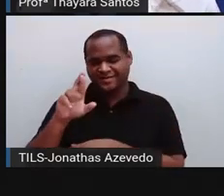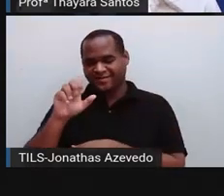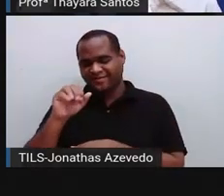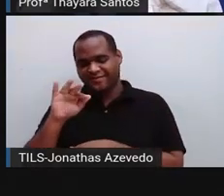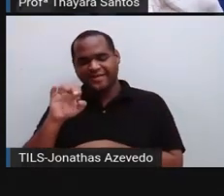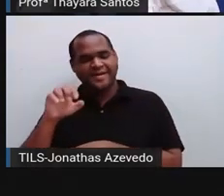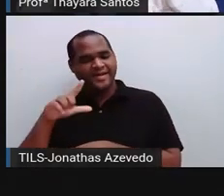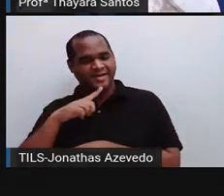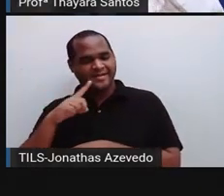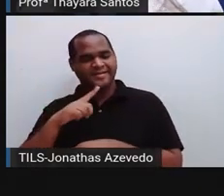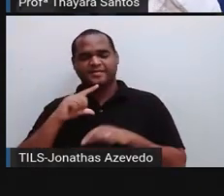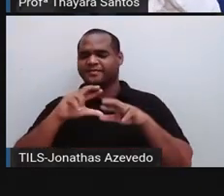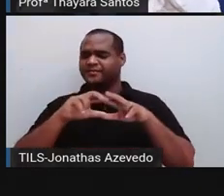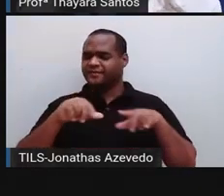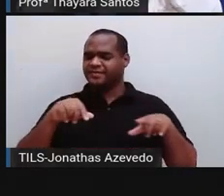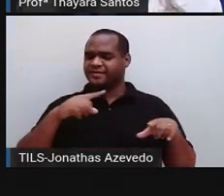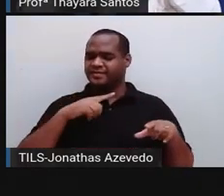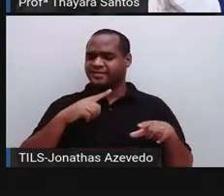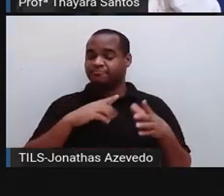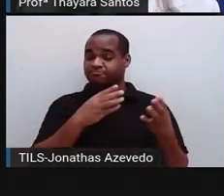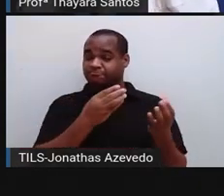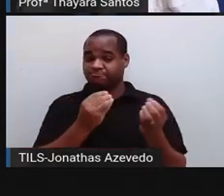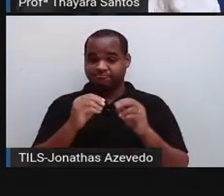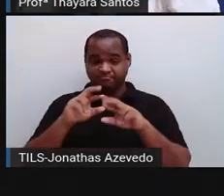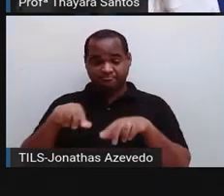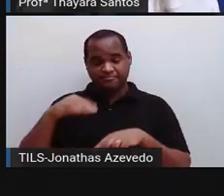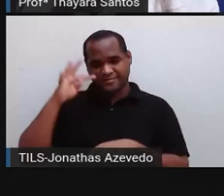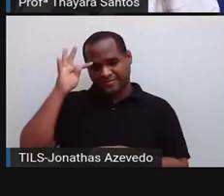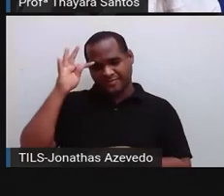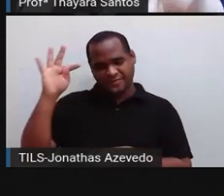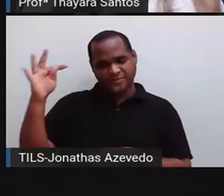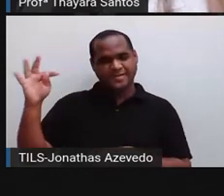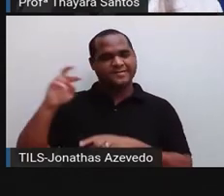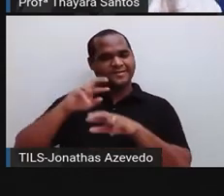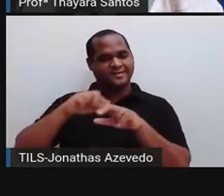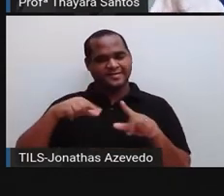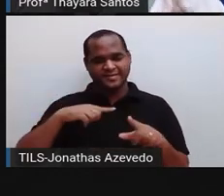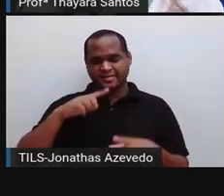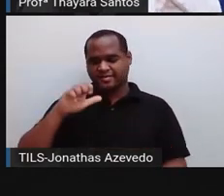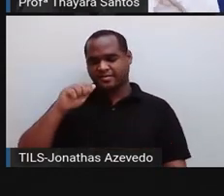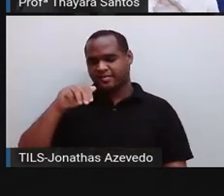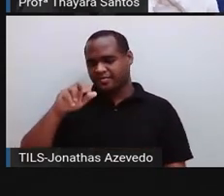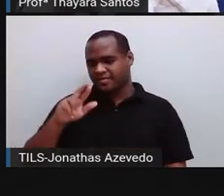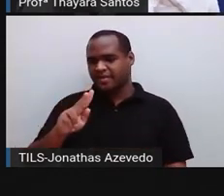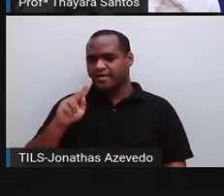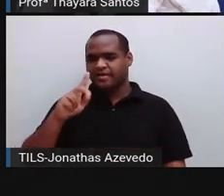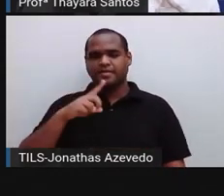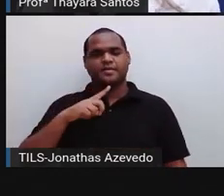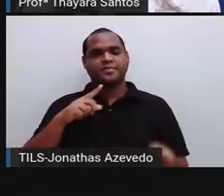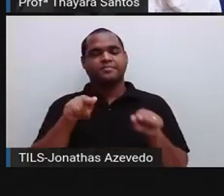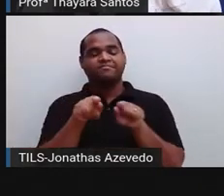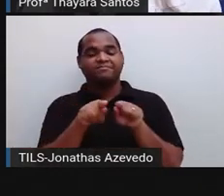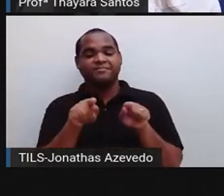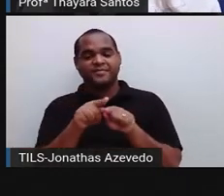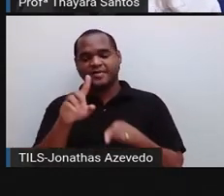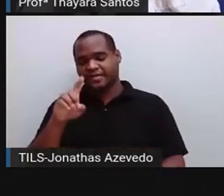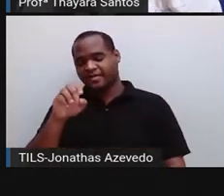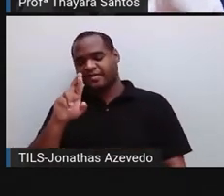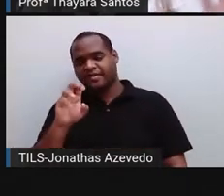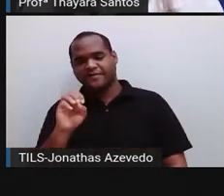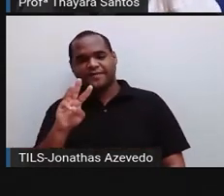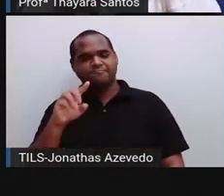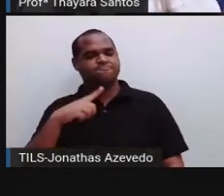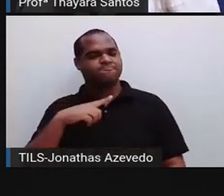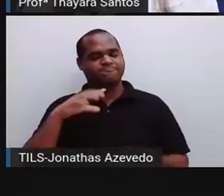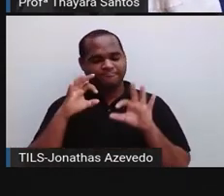Lima muitas coisas sobre essas duas teorias evolucionistas, sobre o lamarquismo e sobre o davinismo. E eu tenho certeza